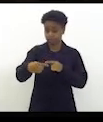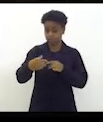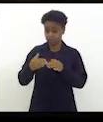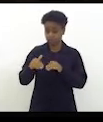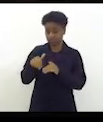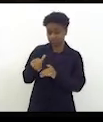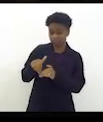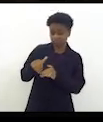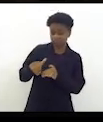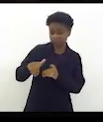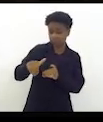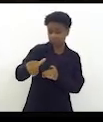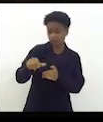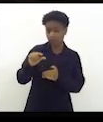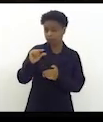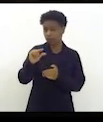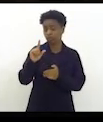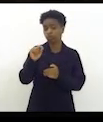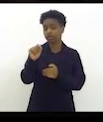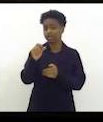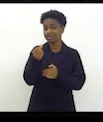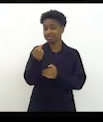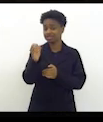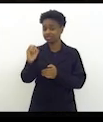é 60